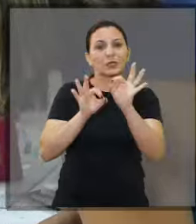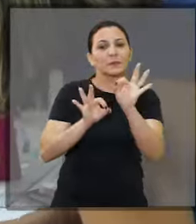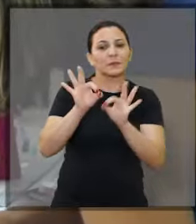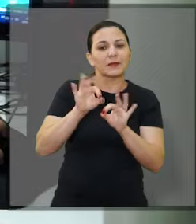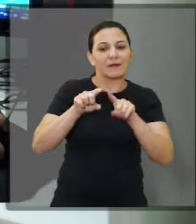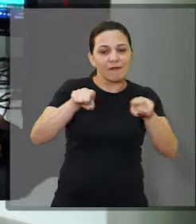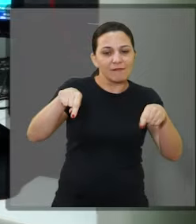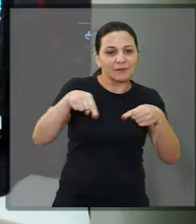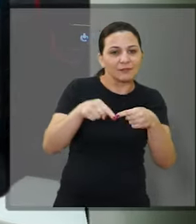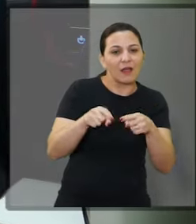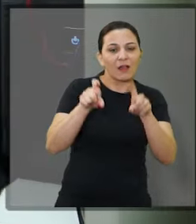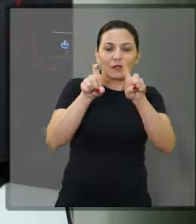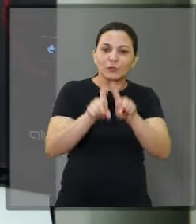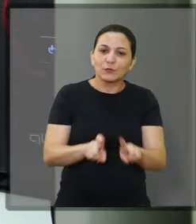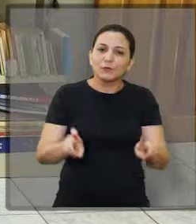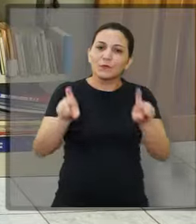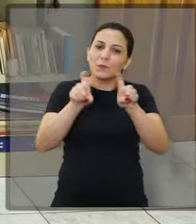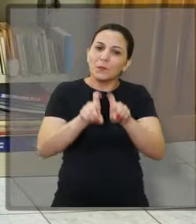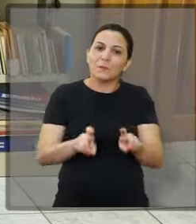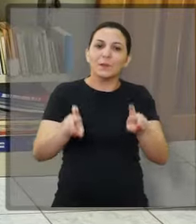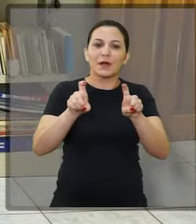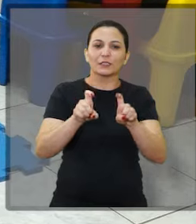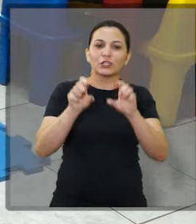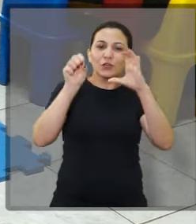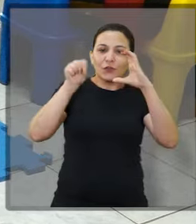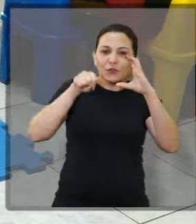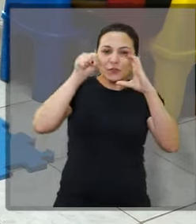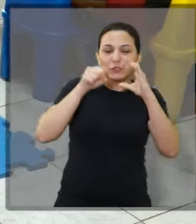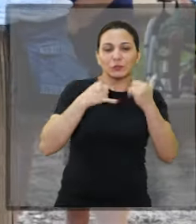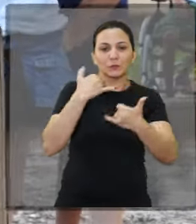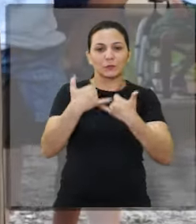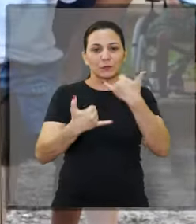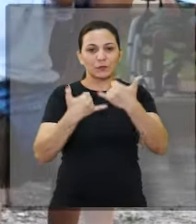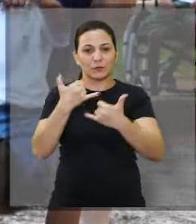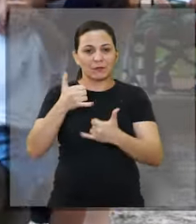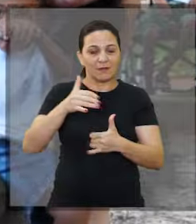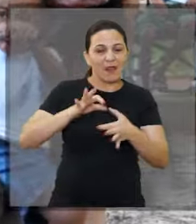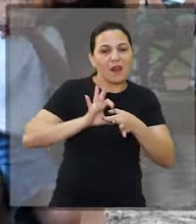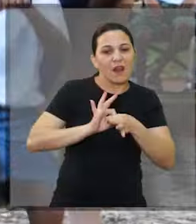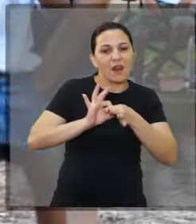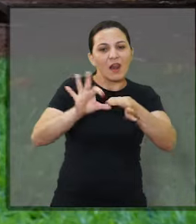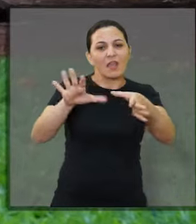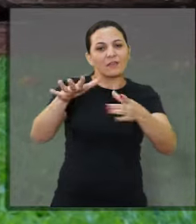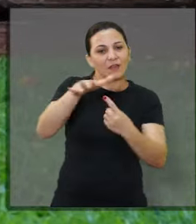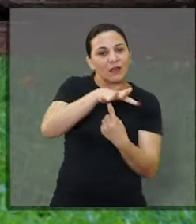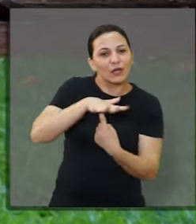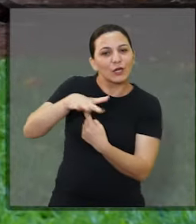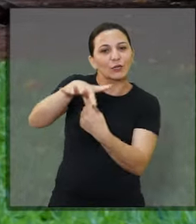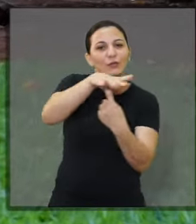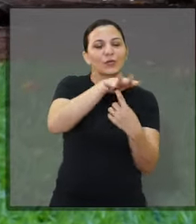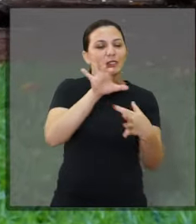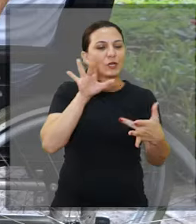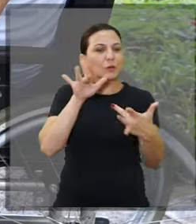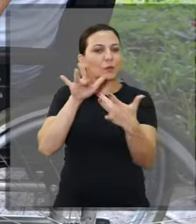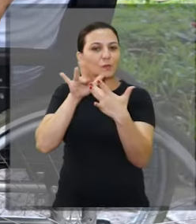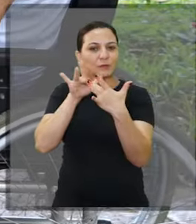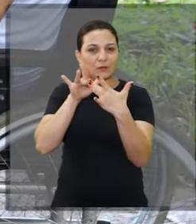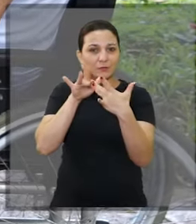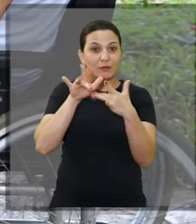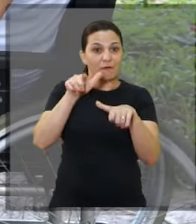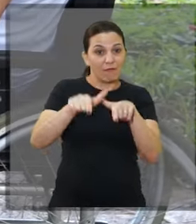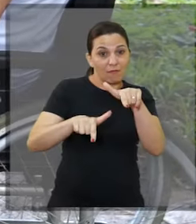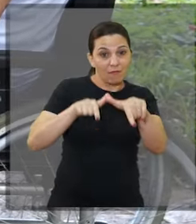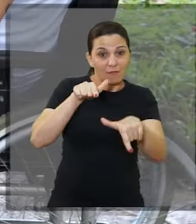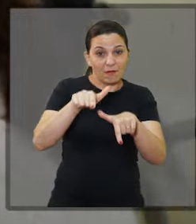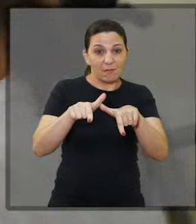salas de aula, de informática, de vídeo, brinquedoteca e ao ar livre, em meio à natureza. Trabalho